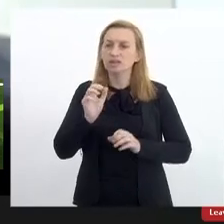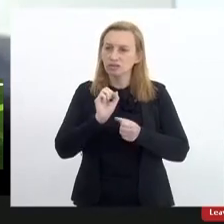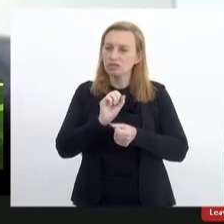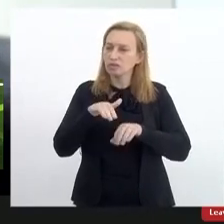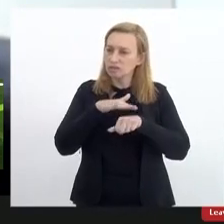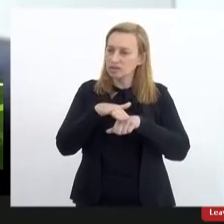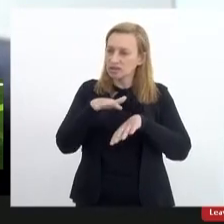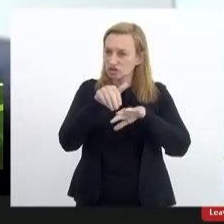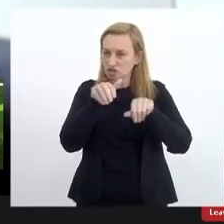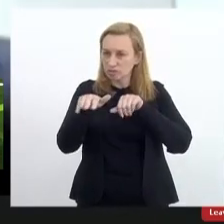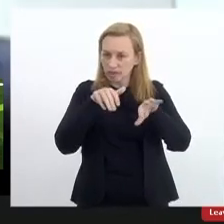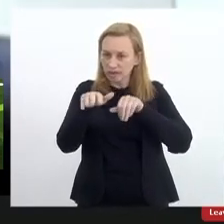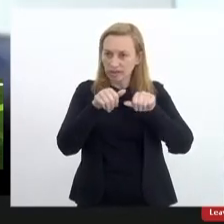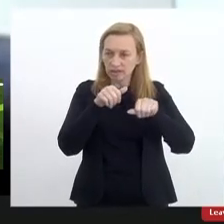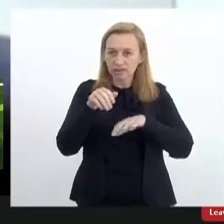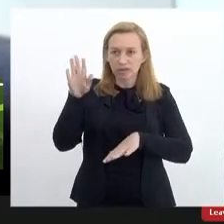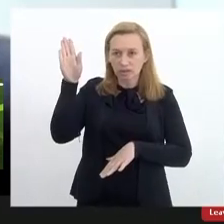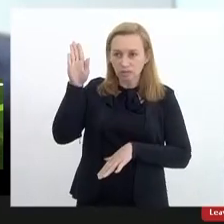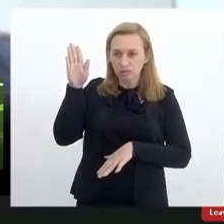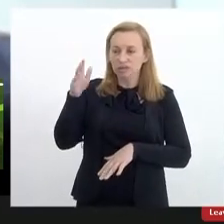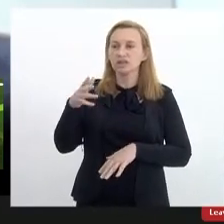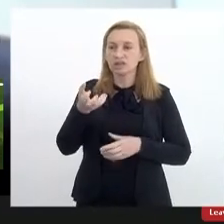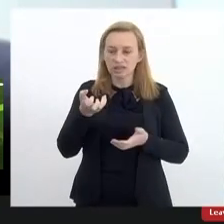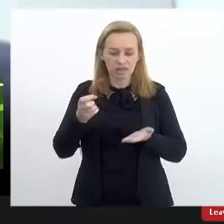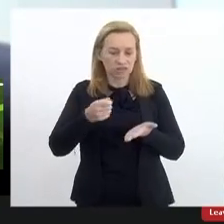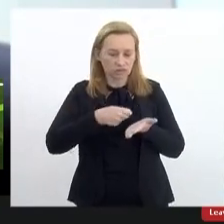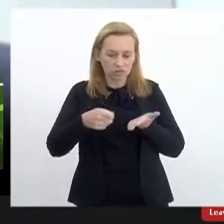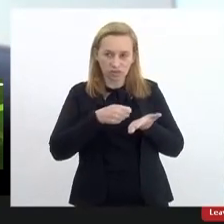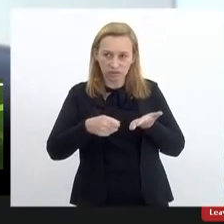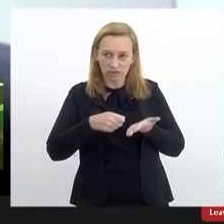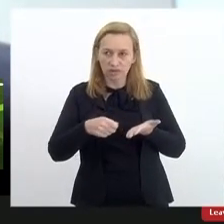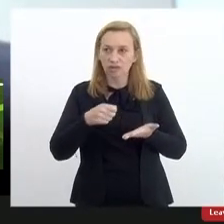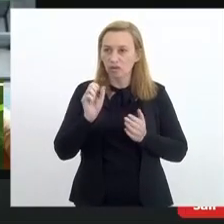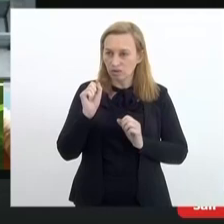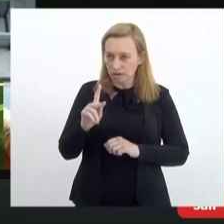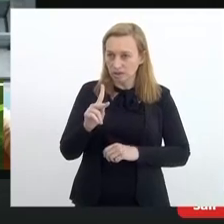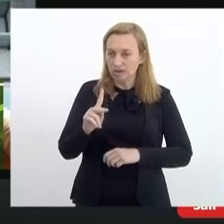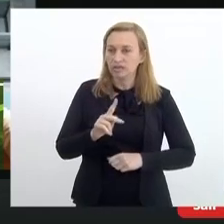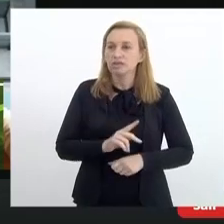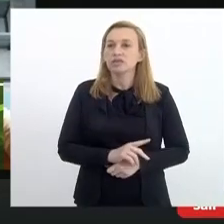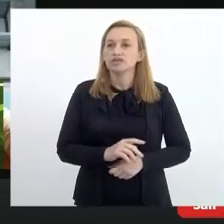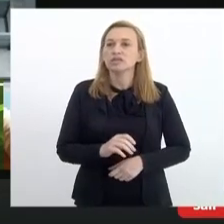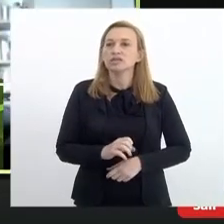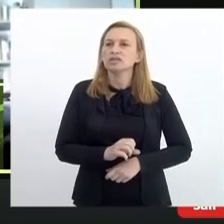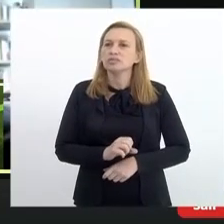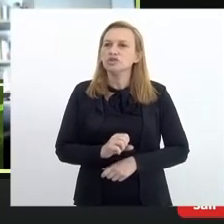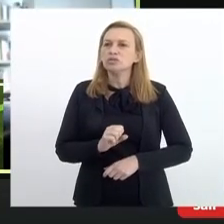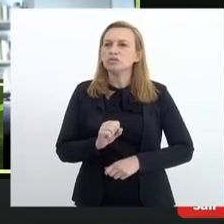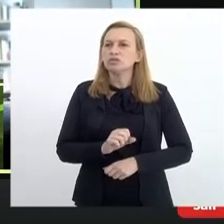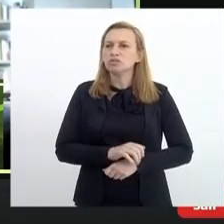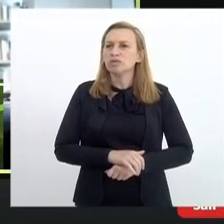começar a chamar quem está com a mãozinha. Quem quiser também pode se inscrever aqui pelo chat, tá bom? Sãozinha, com a palavra.